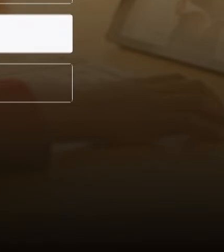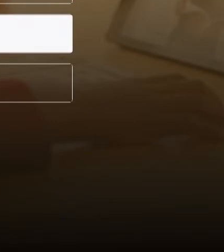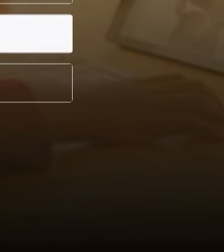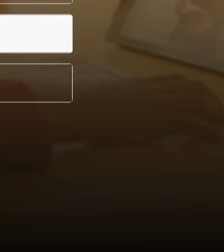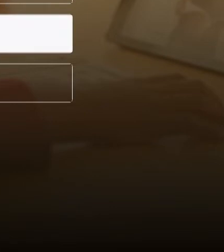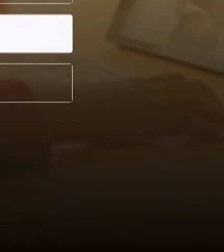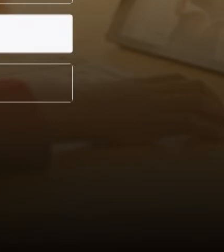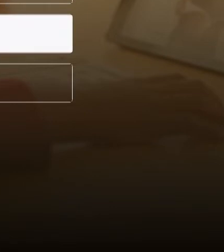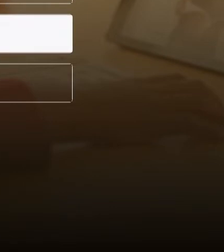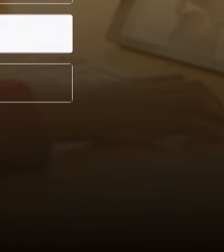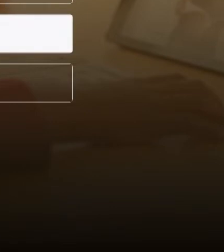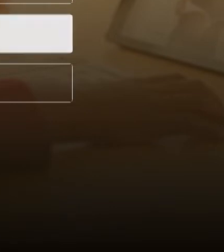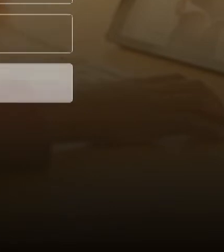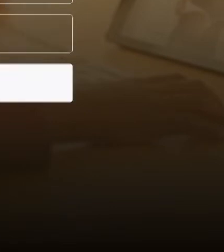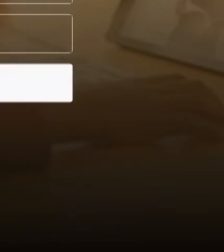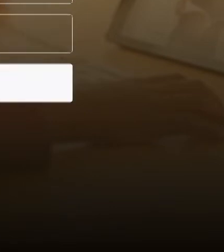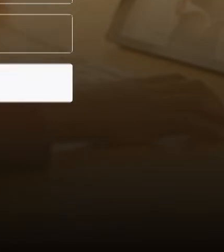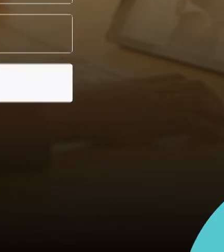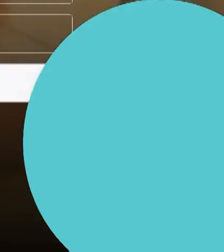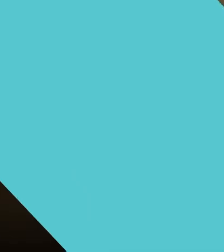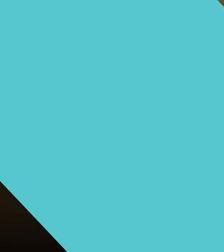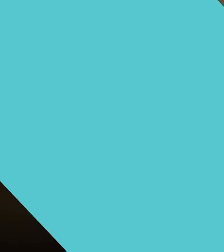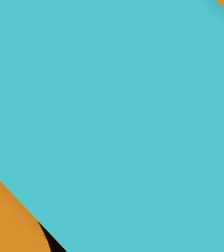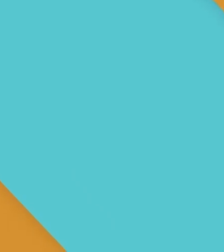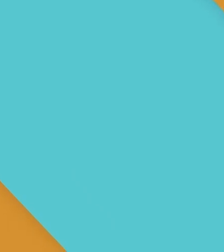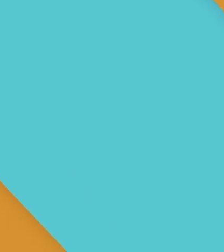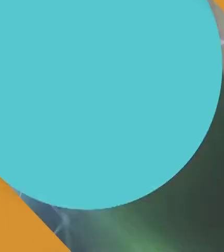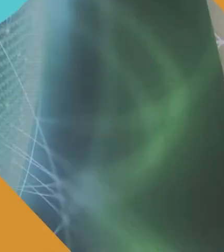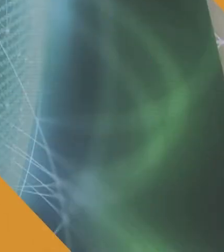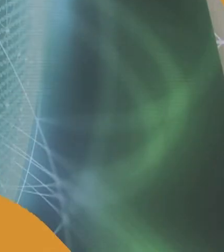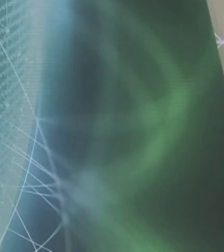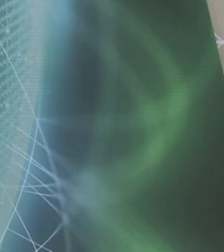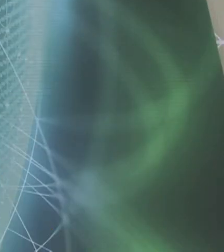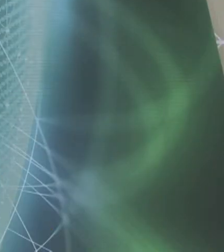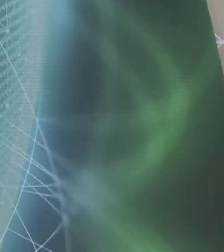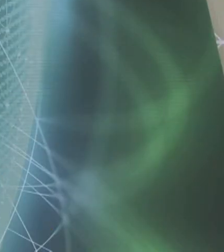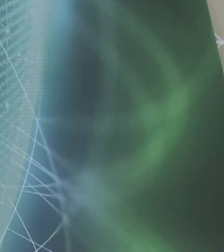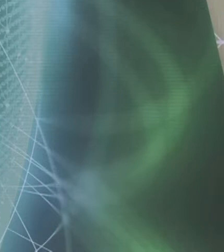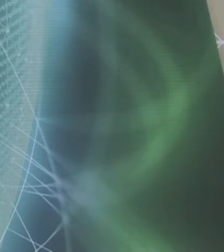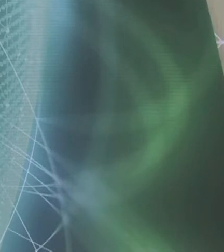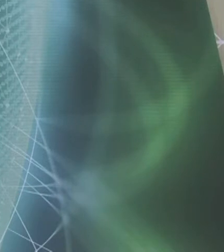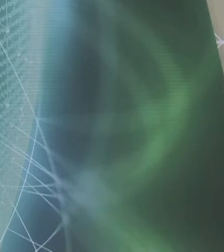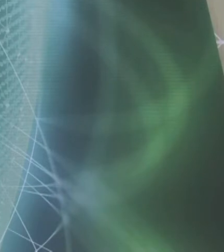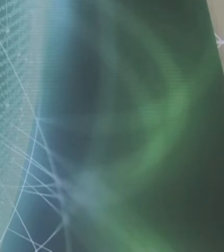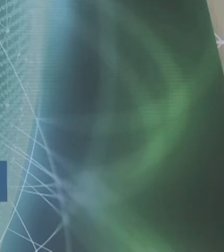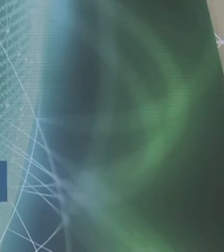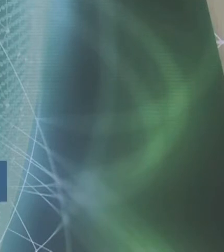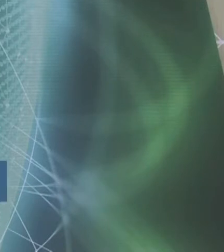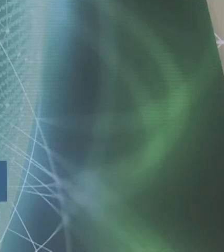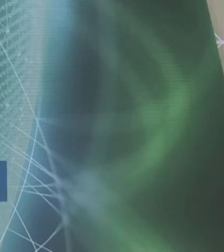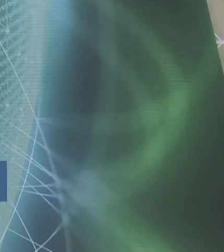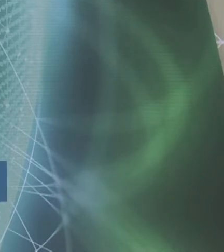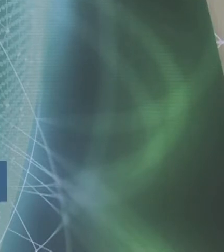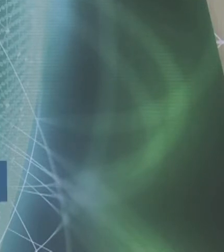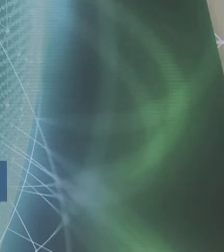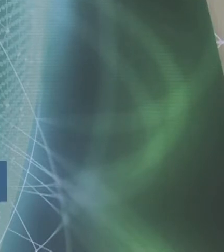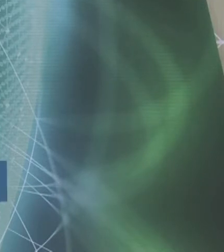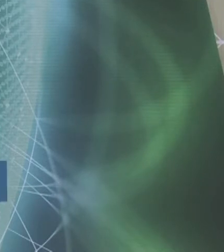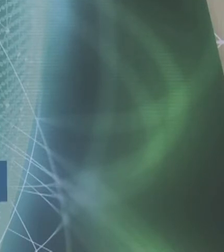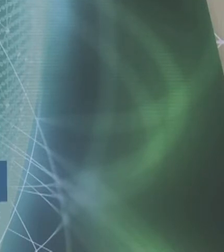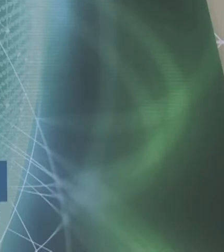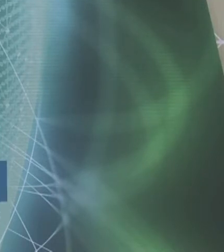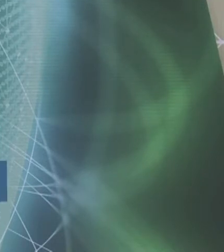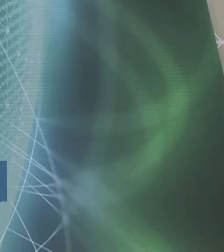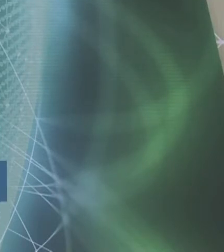Educa.sc e outros conteúdos exclusivos. Se você prefere se informar pelas redes sociais, é só